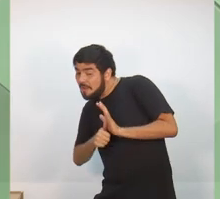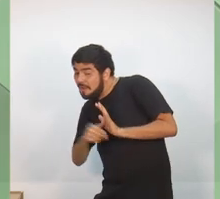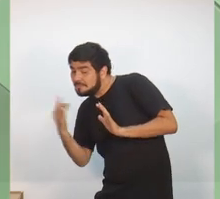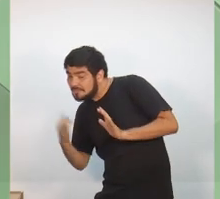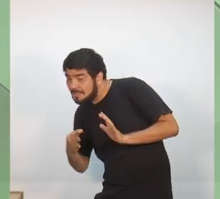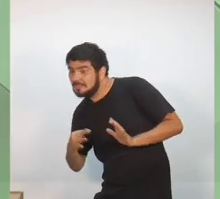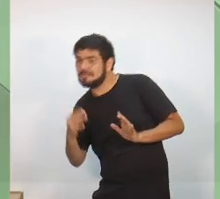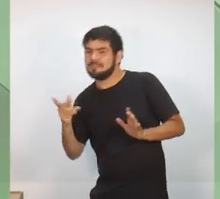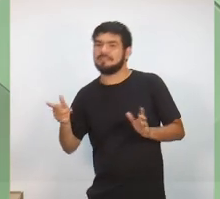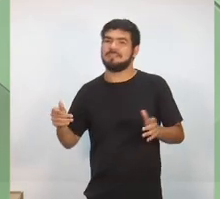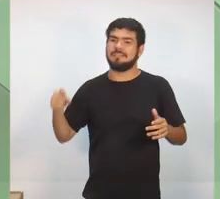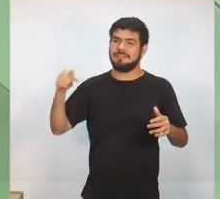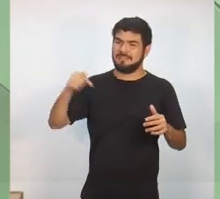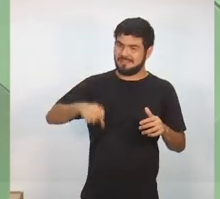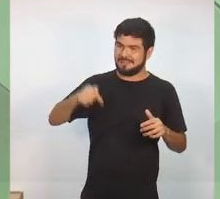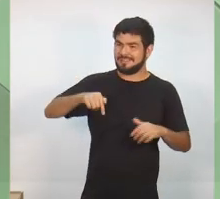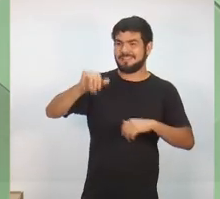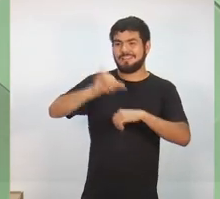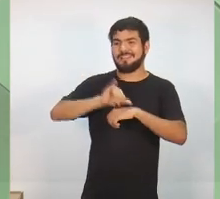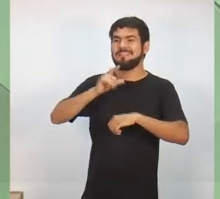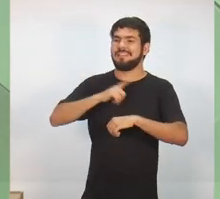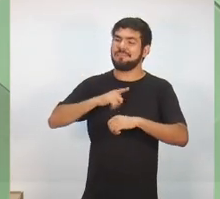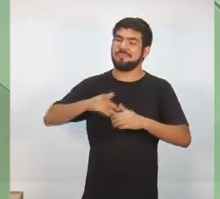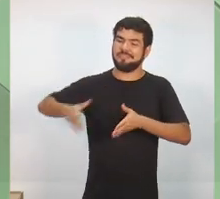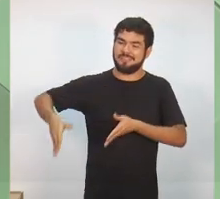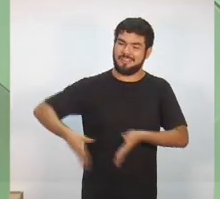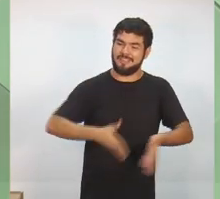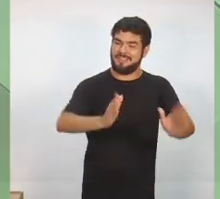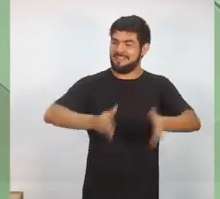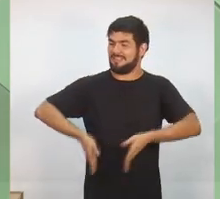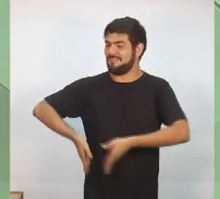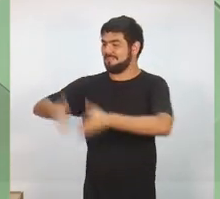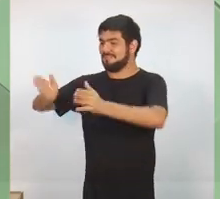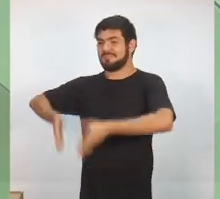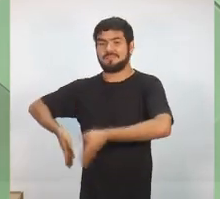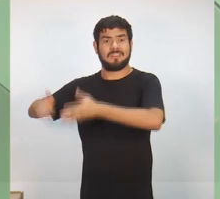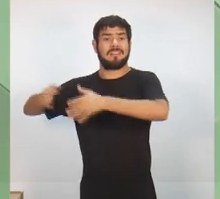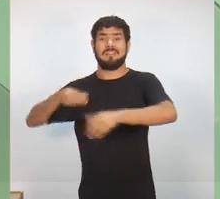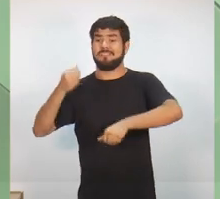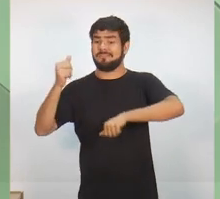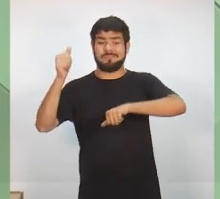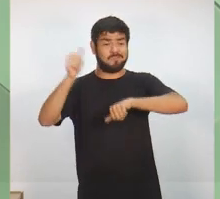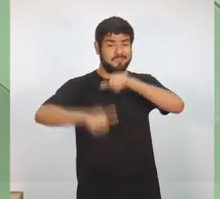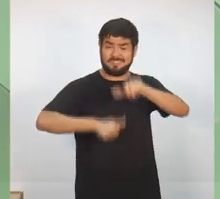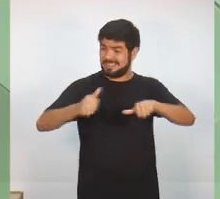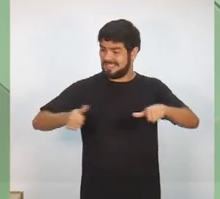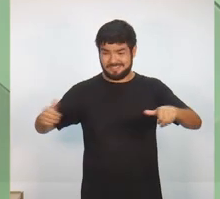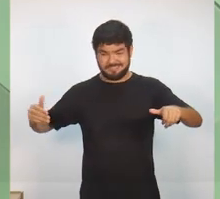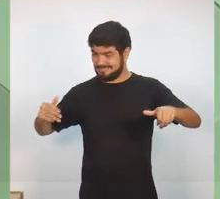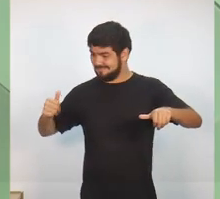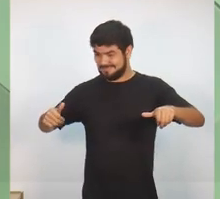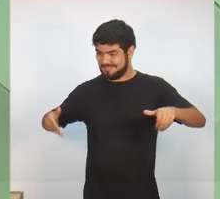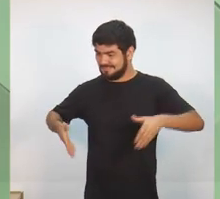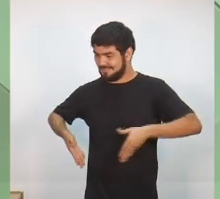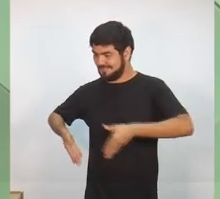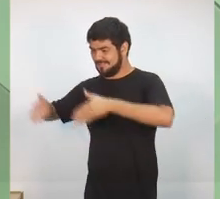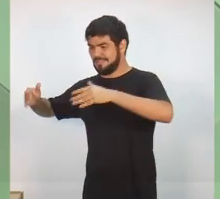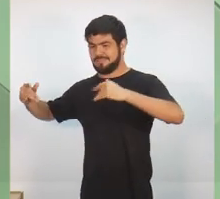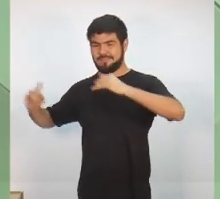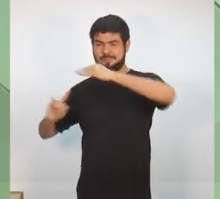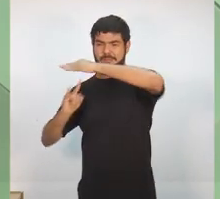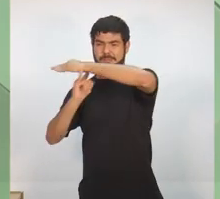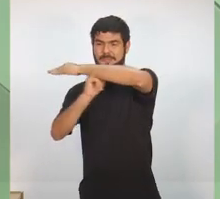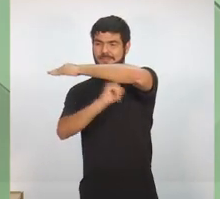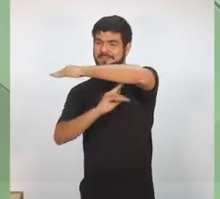vias fluviais, pelos igarapés, e aí, para você mudar de uma zona da cidade para outra, você precisa passar por uma das pontes